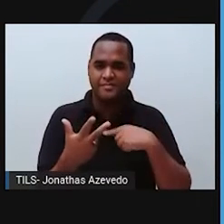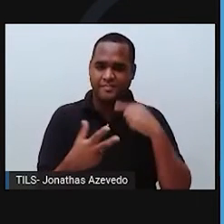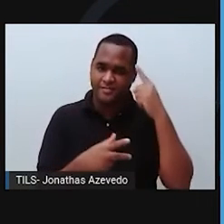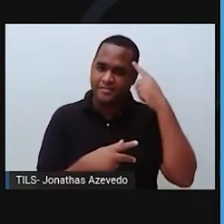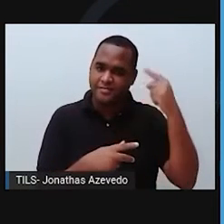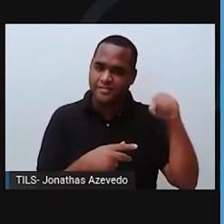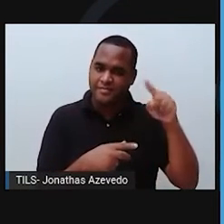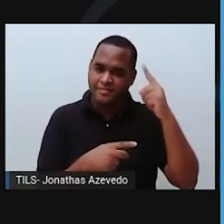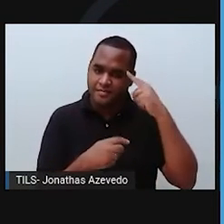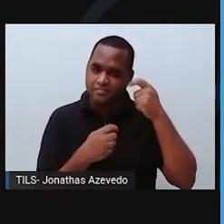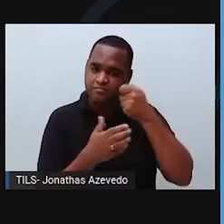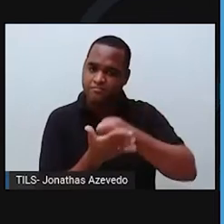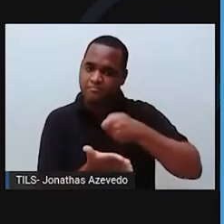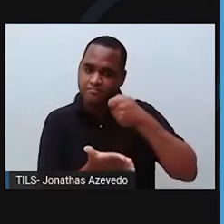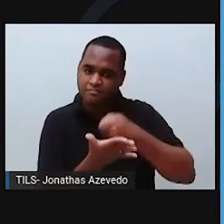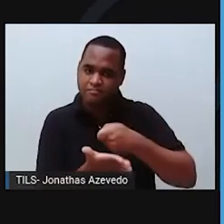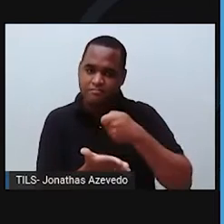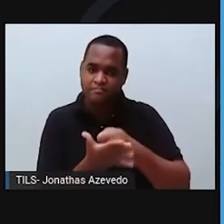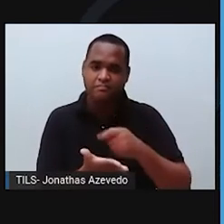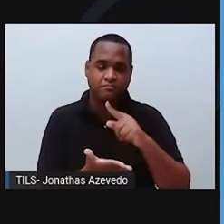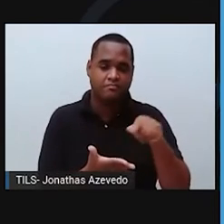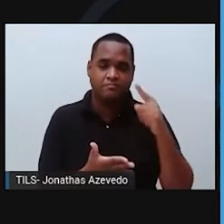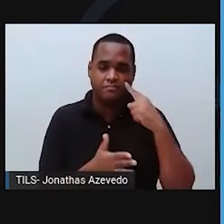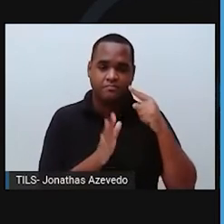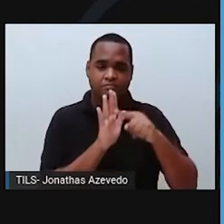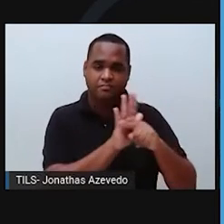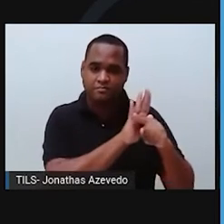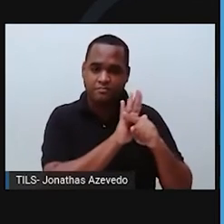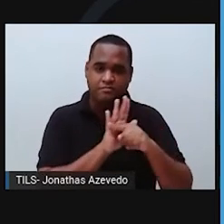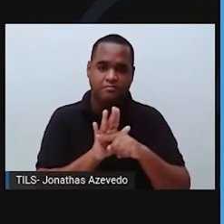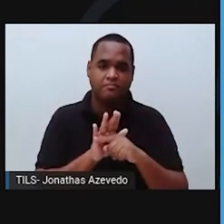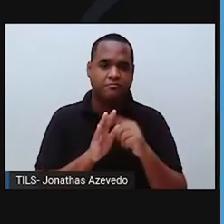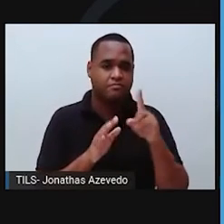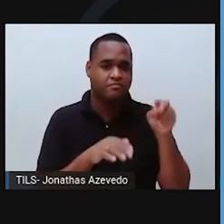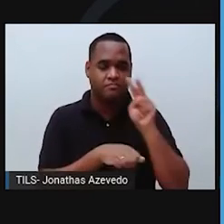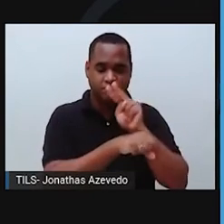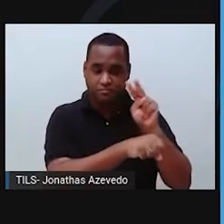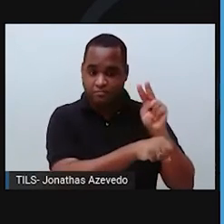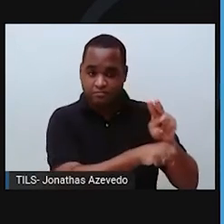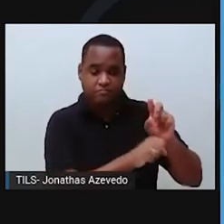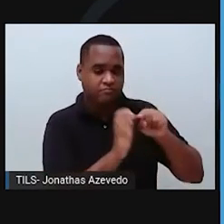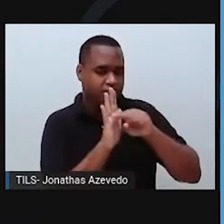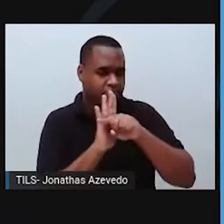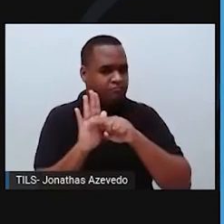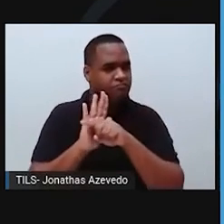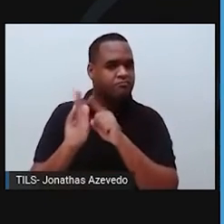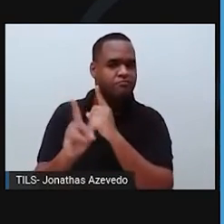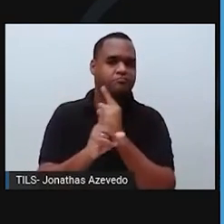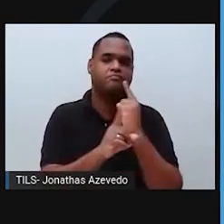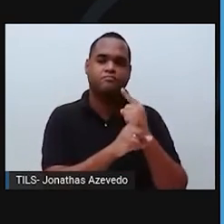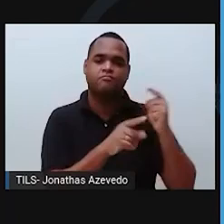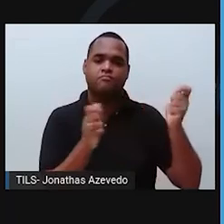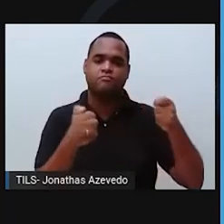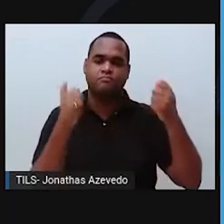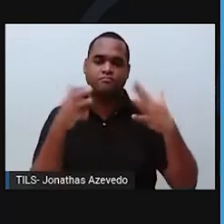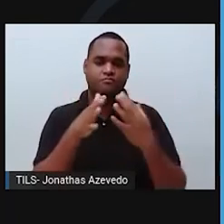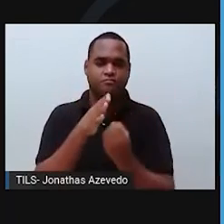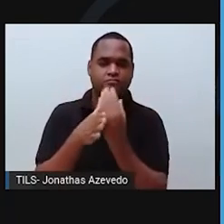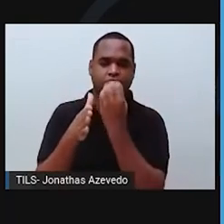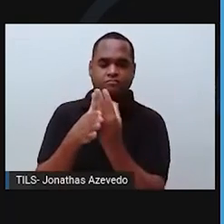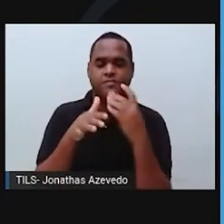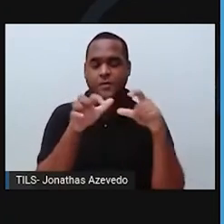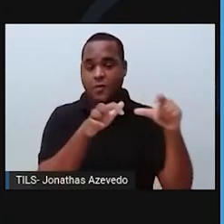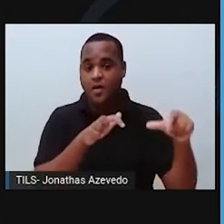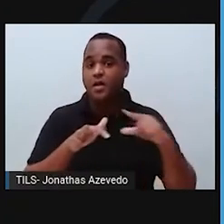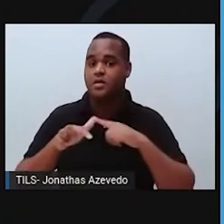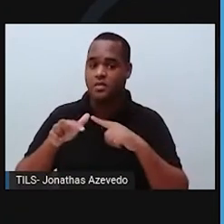subsídios e incentivos públicos aos desmatadores, aumento da fiscalização ambiental, repressão da grilagem, criação de mais unidades de